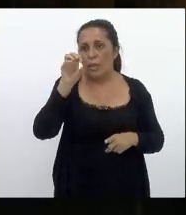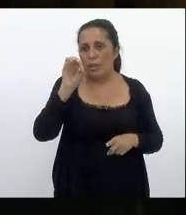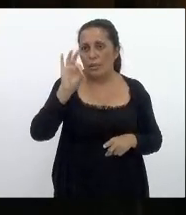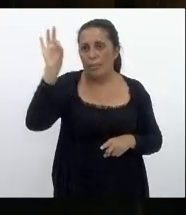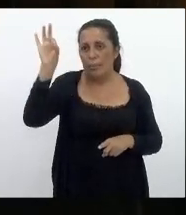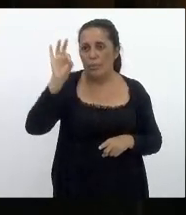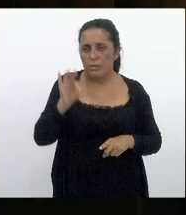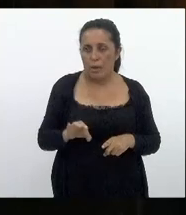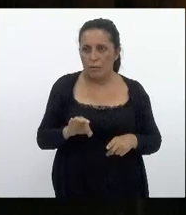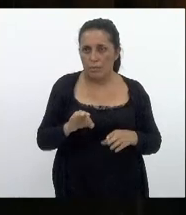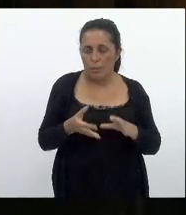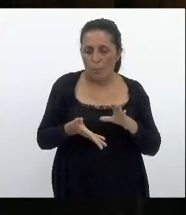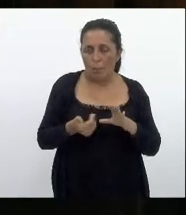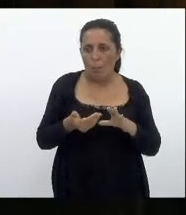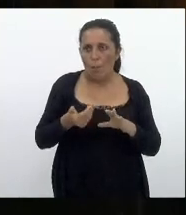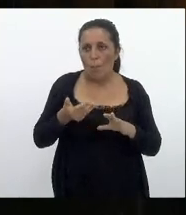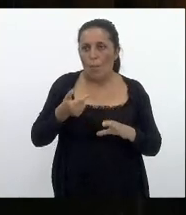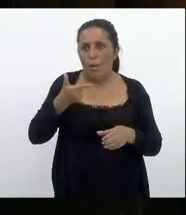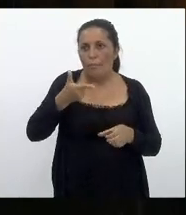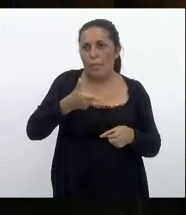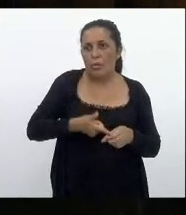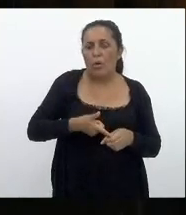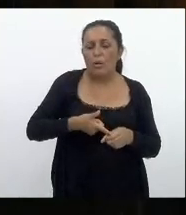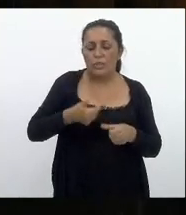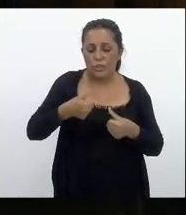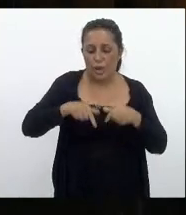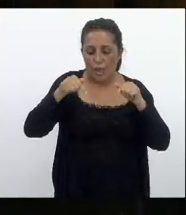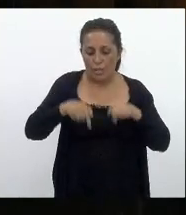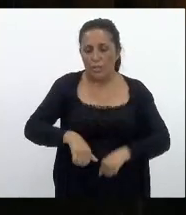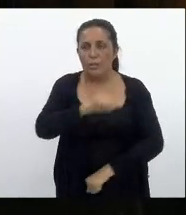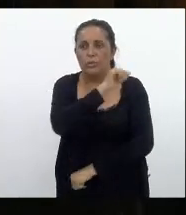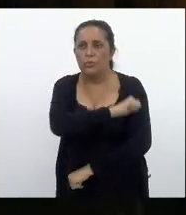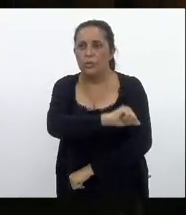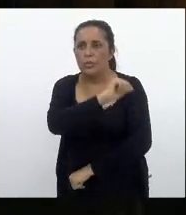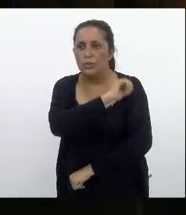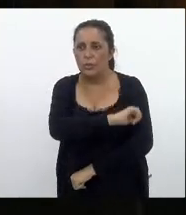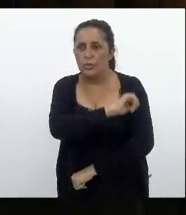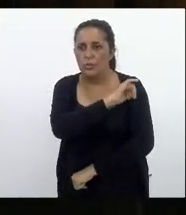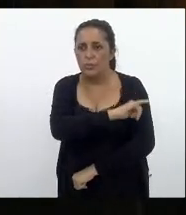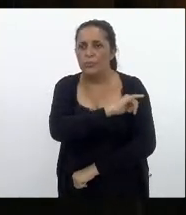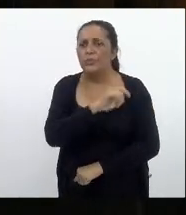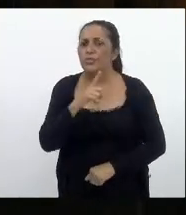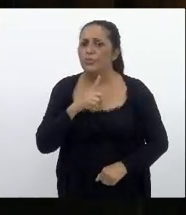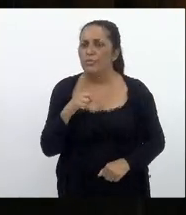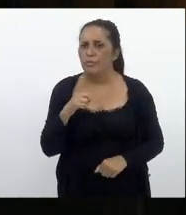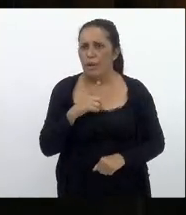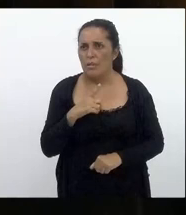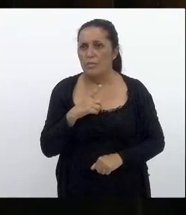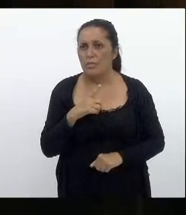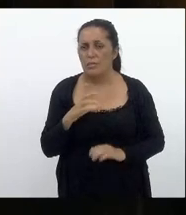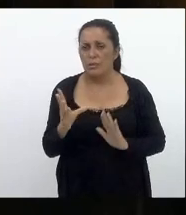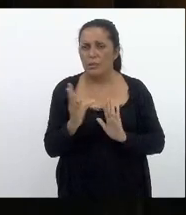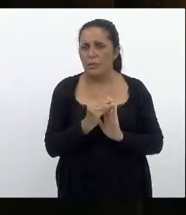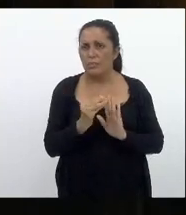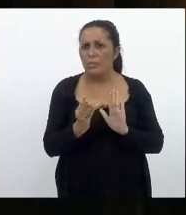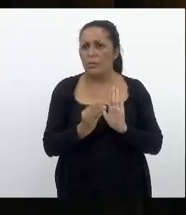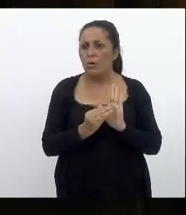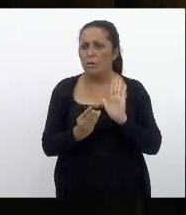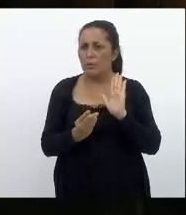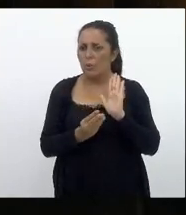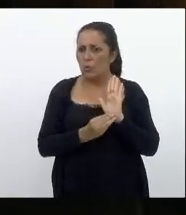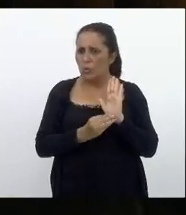extração do petróleo está no nosso estado do Rio de Janeiro que houvesse o conteúdo local